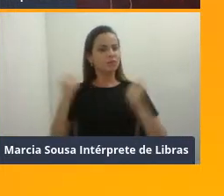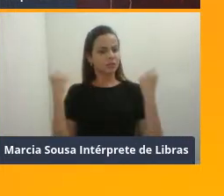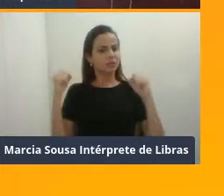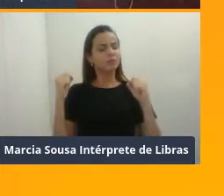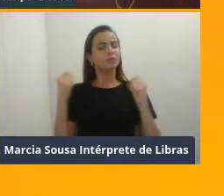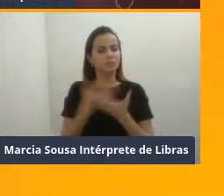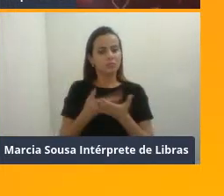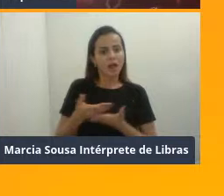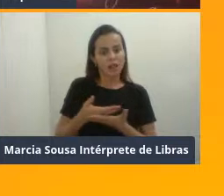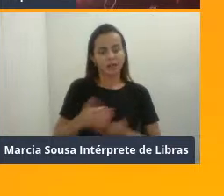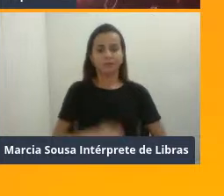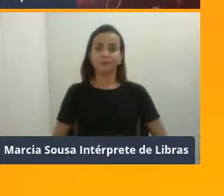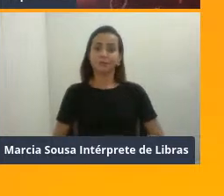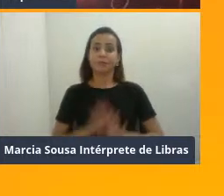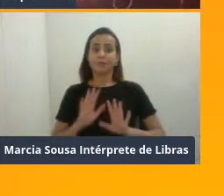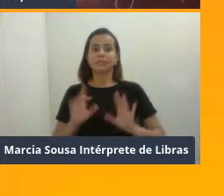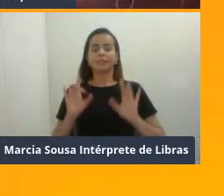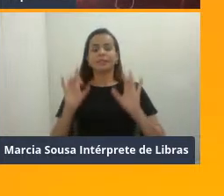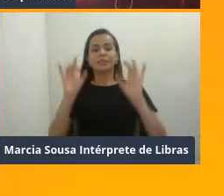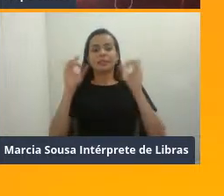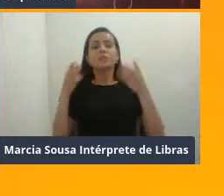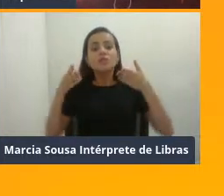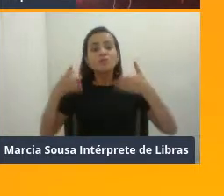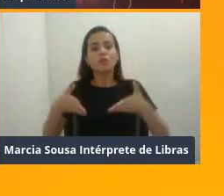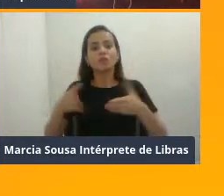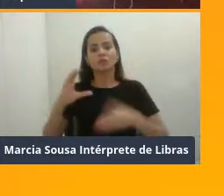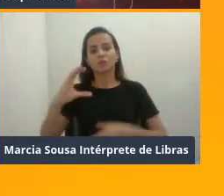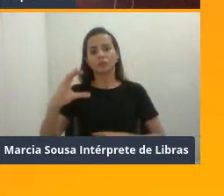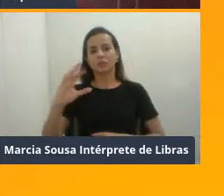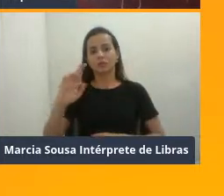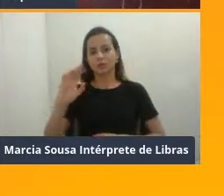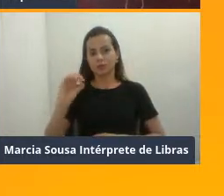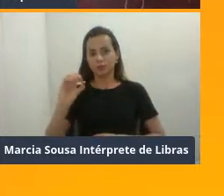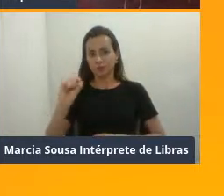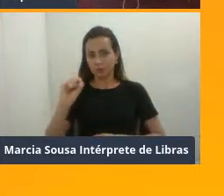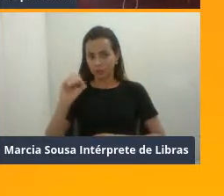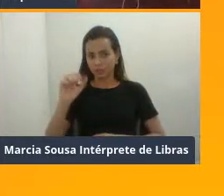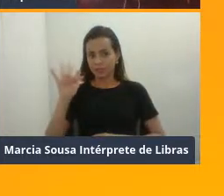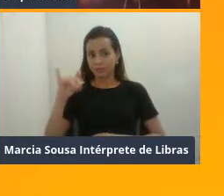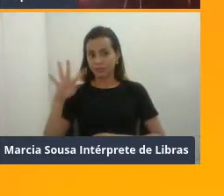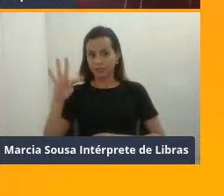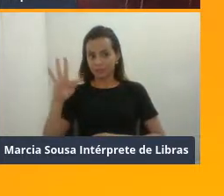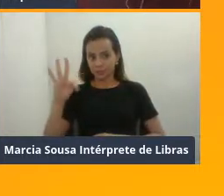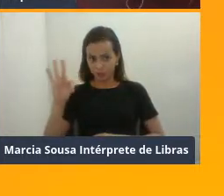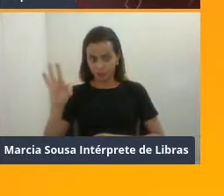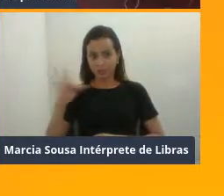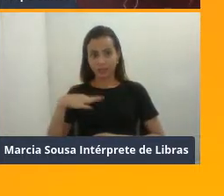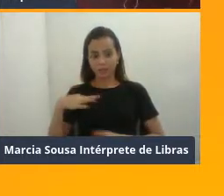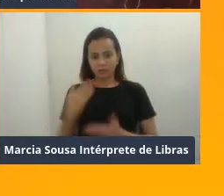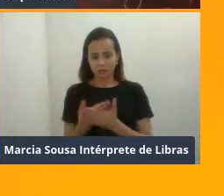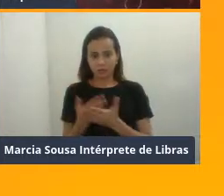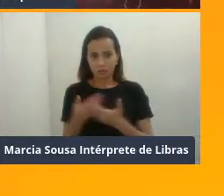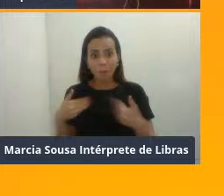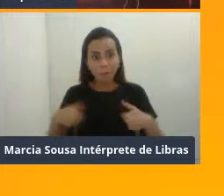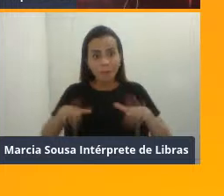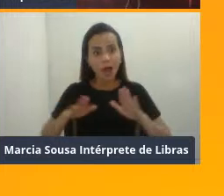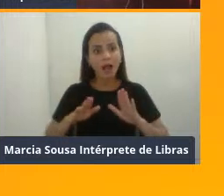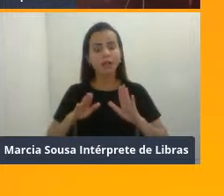Falando especificamente do CrossFit, que é o esporte que eu sou mais aprofundado, certo? Quero primeiro